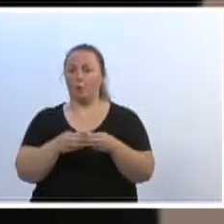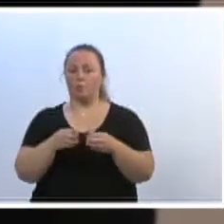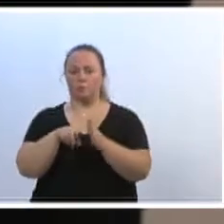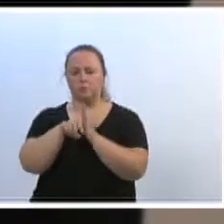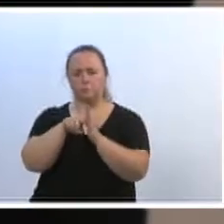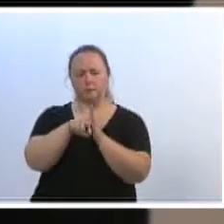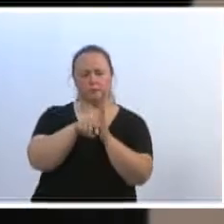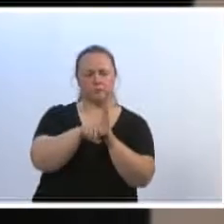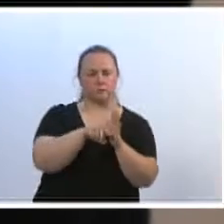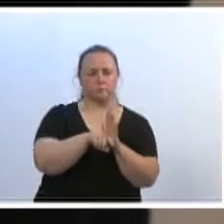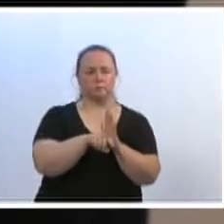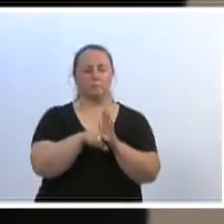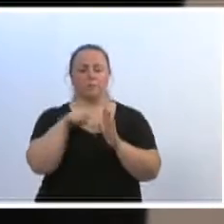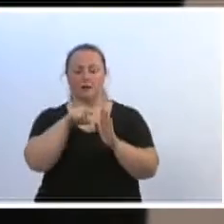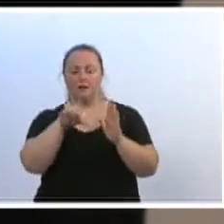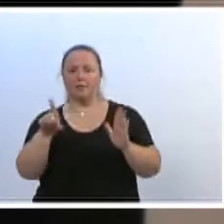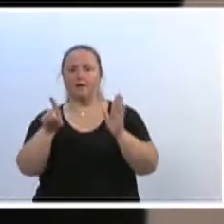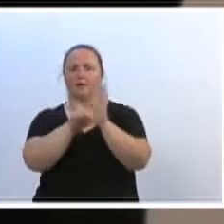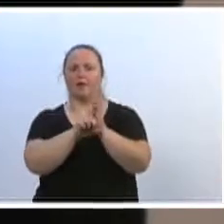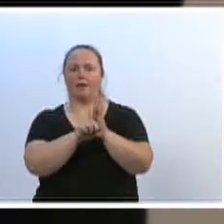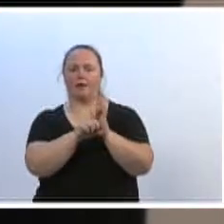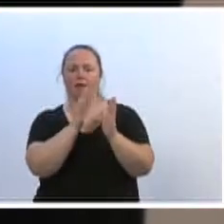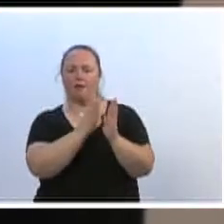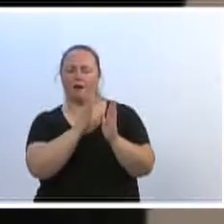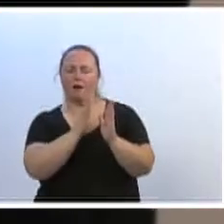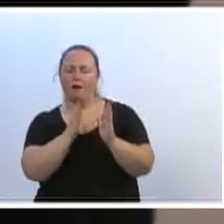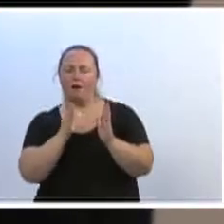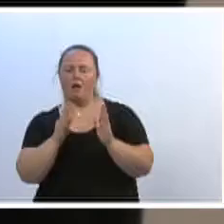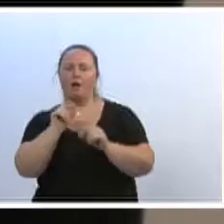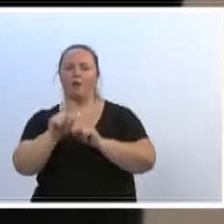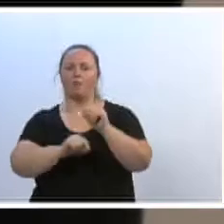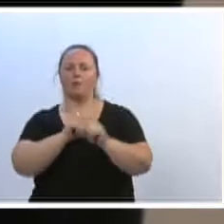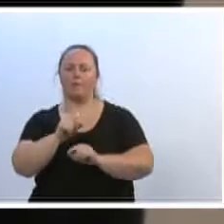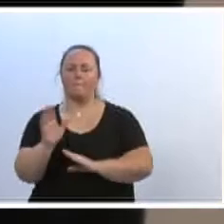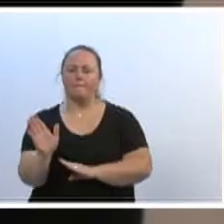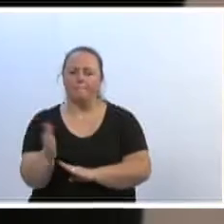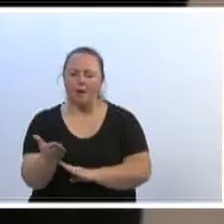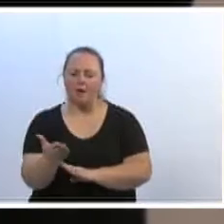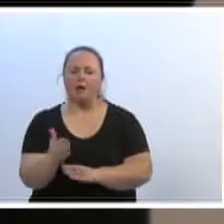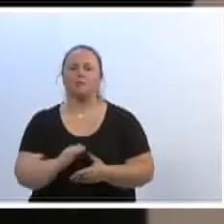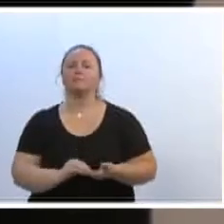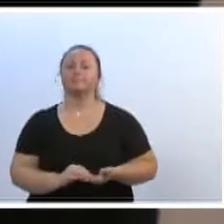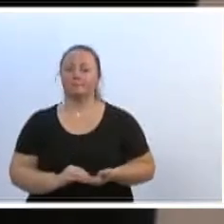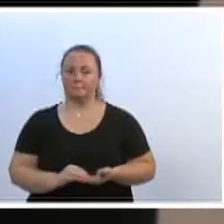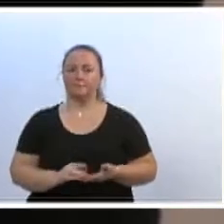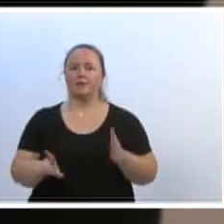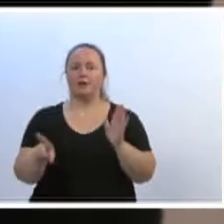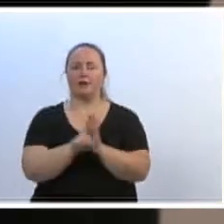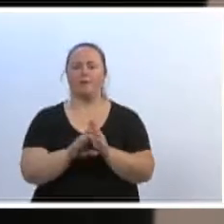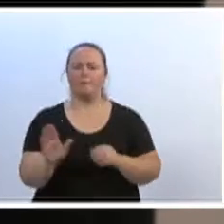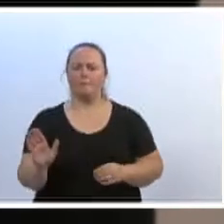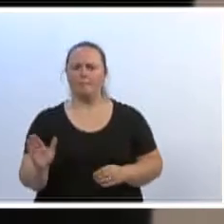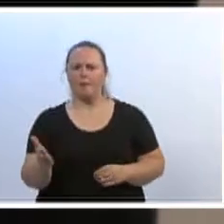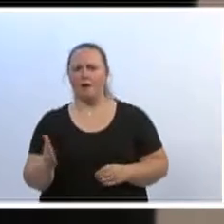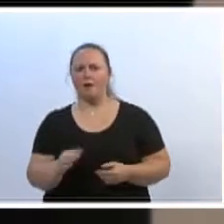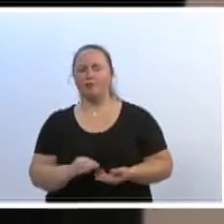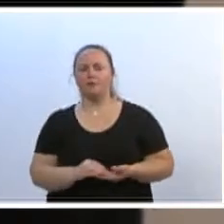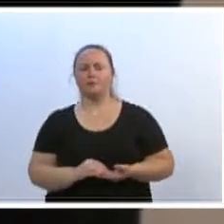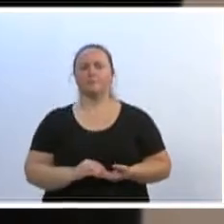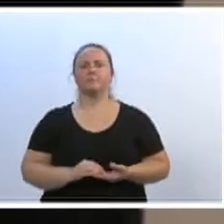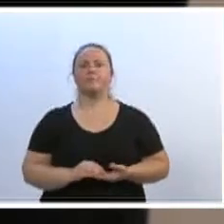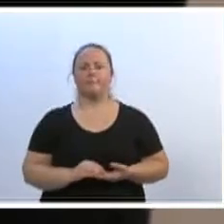feita, quando essa lei estava tramitando no Congresso Nacional, que é a Lei da Palmada, a Lei da Palmada, proposta pela